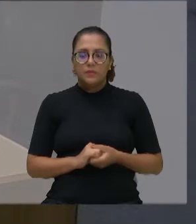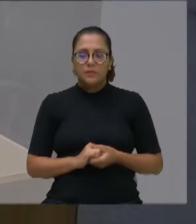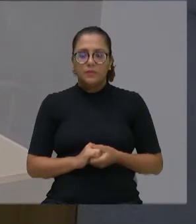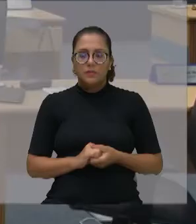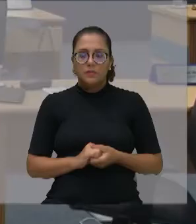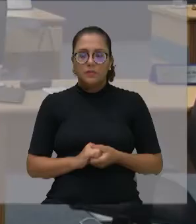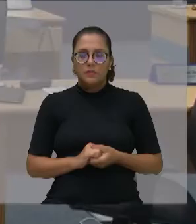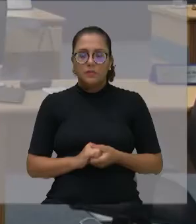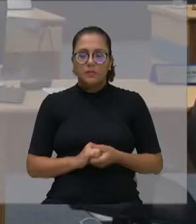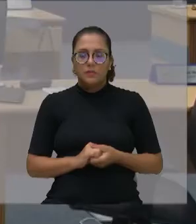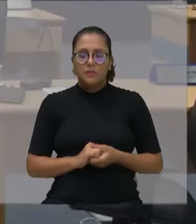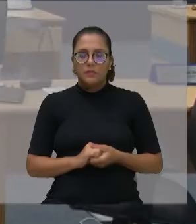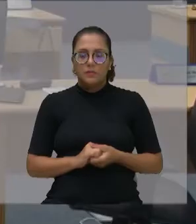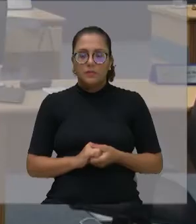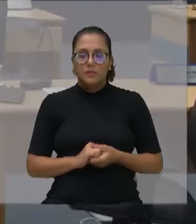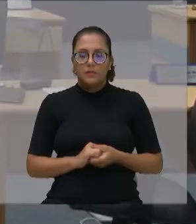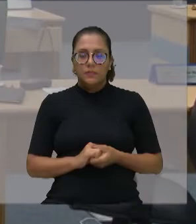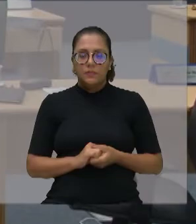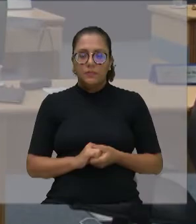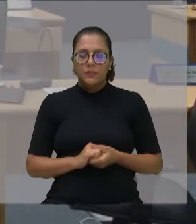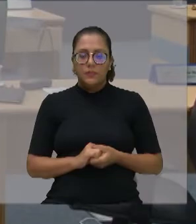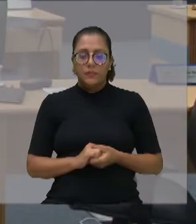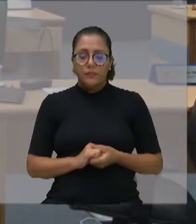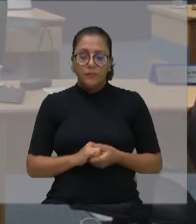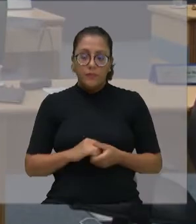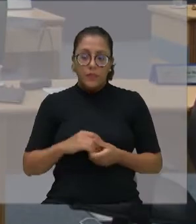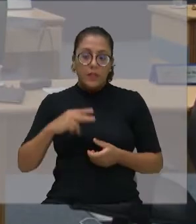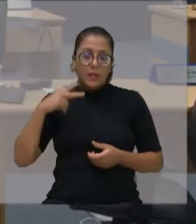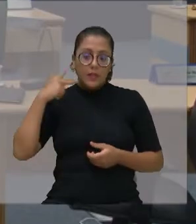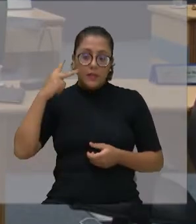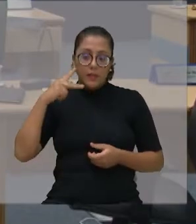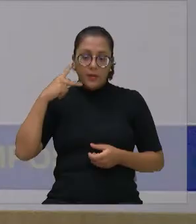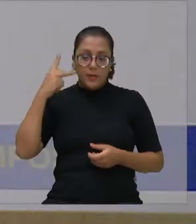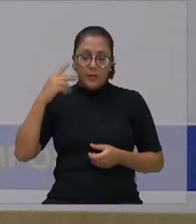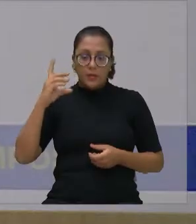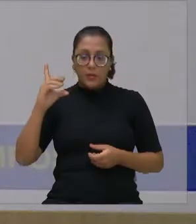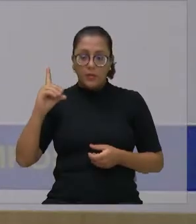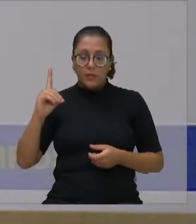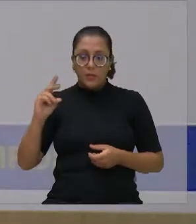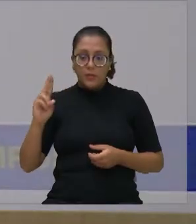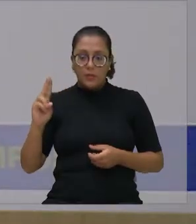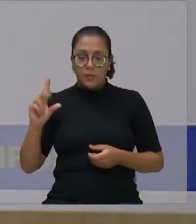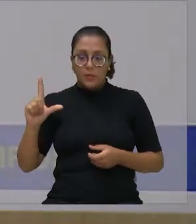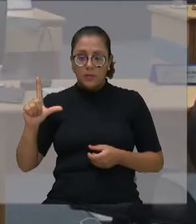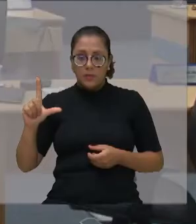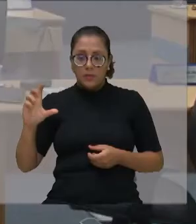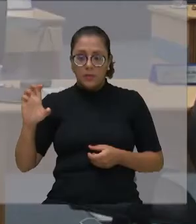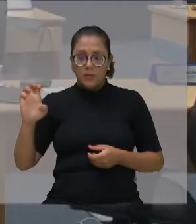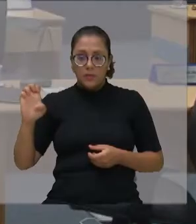É como eu citei o nome dela, então pode falar, vereadora. Então.